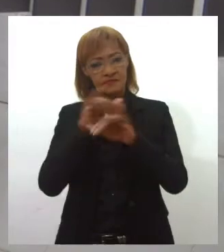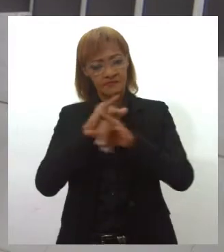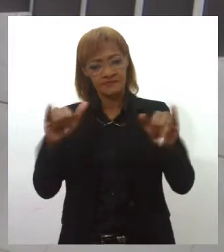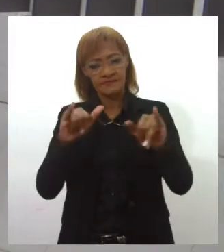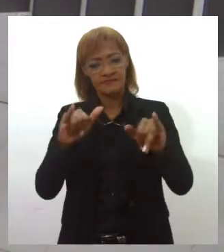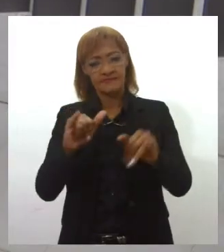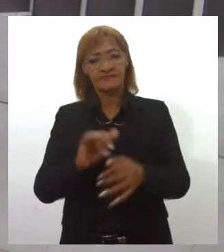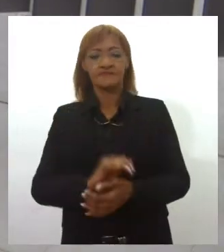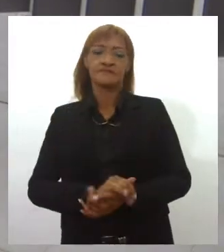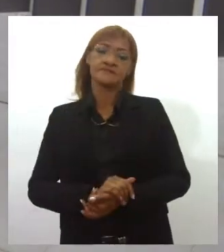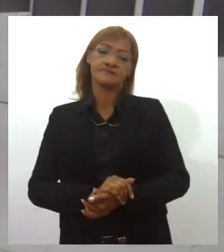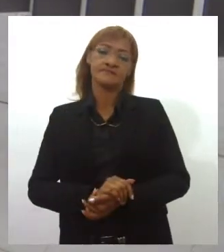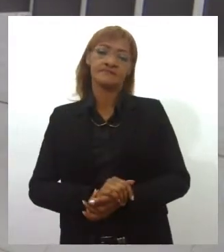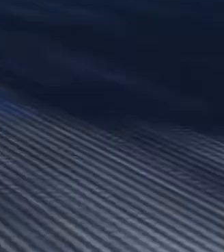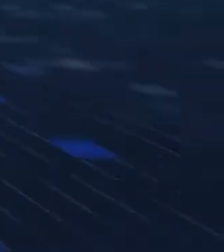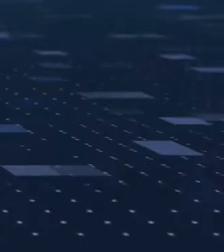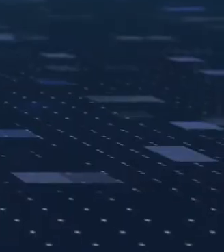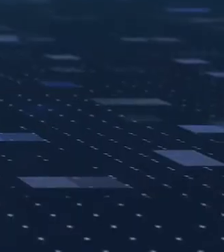informações para vocês. Já, já!